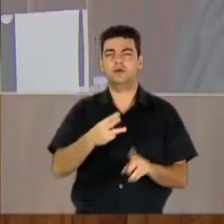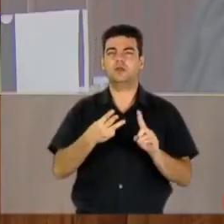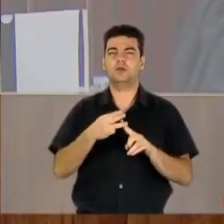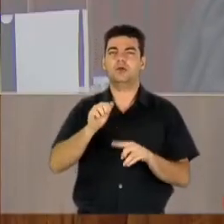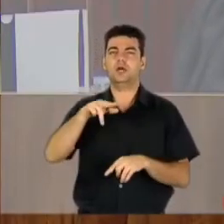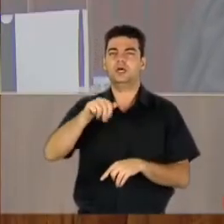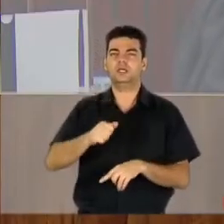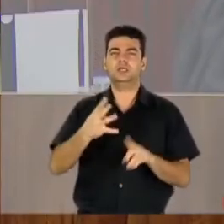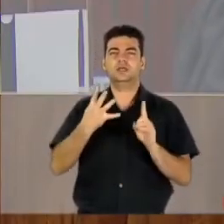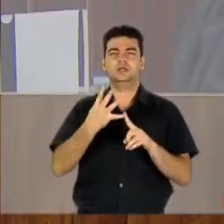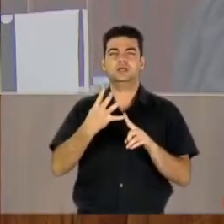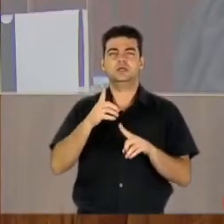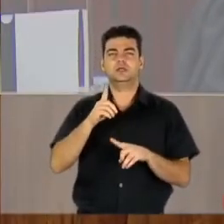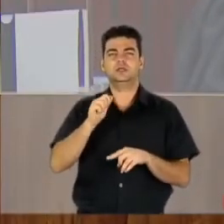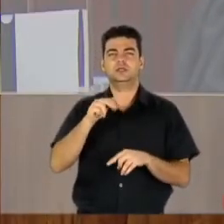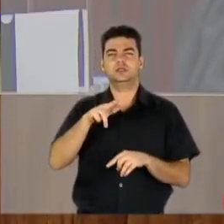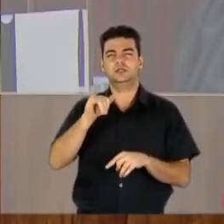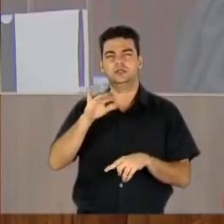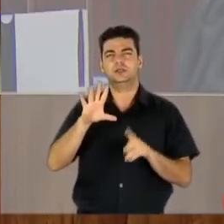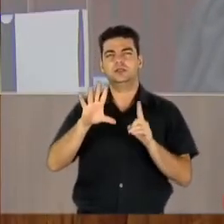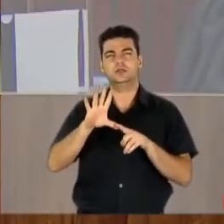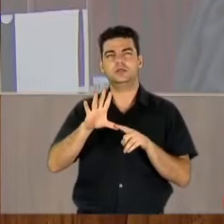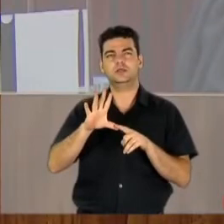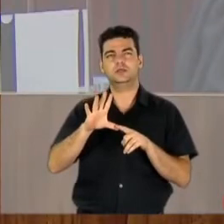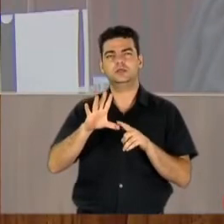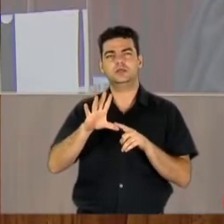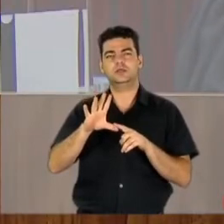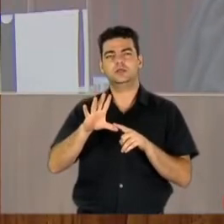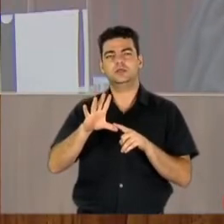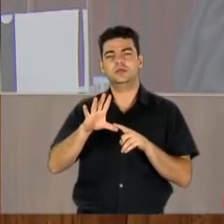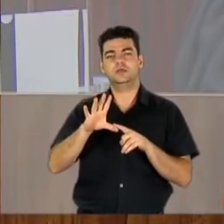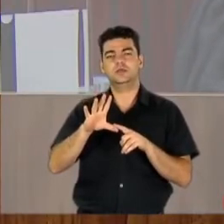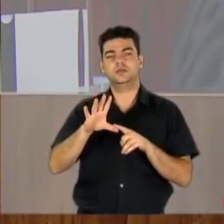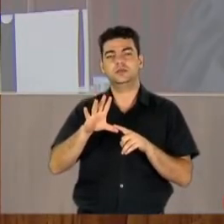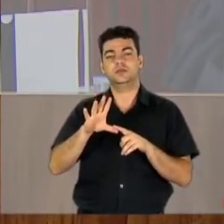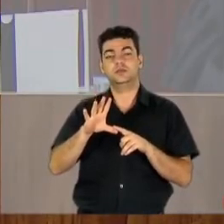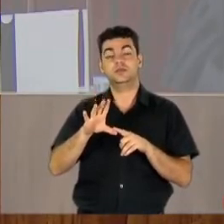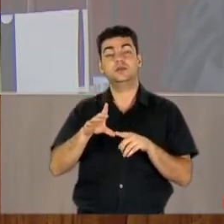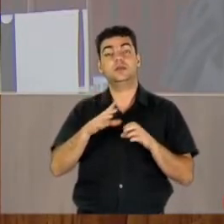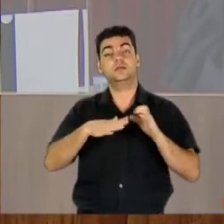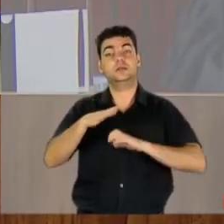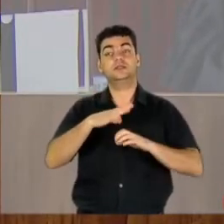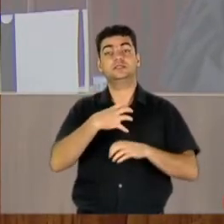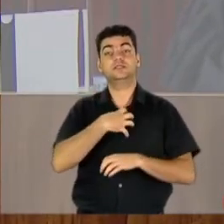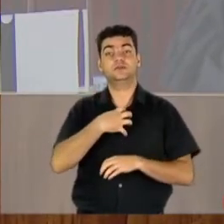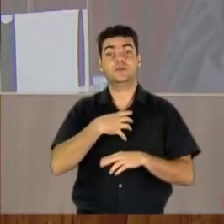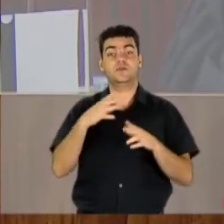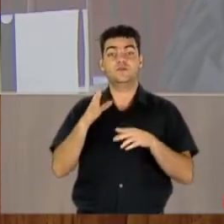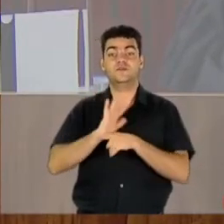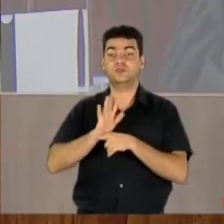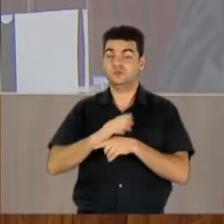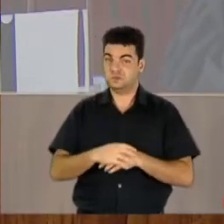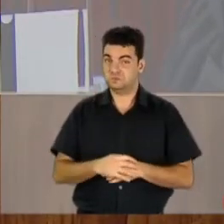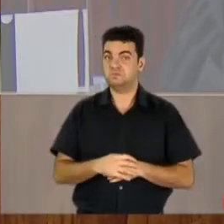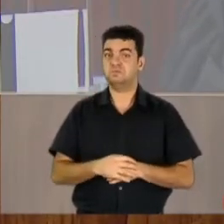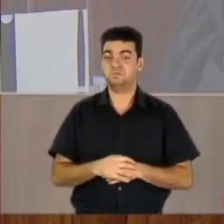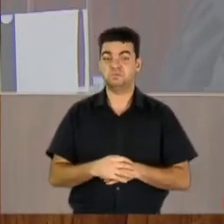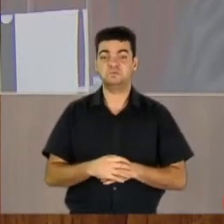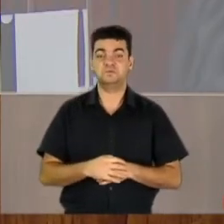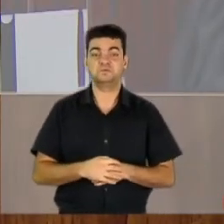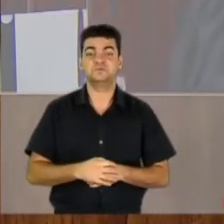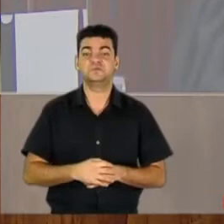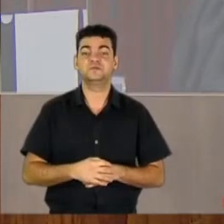Cecília, Dani Andrade e a Sentimental Filme, representada pelo Maurício Guimarães e pelo